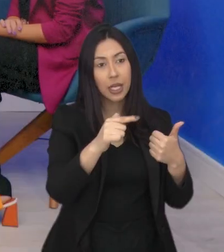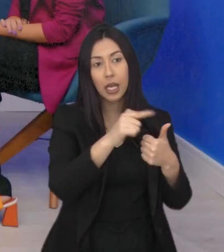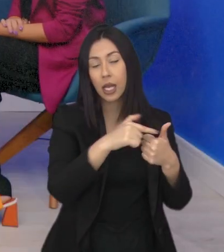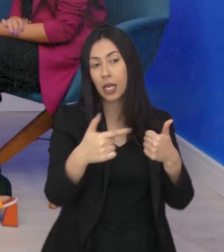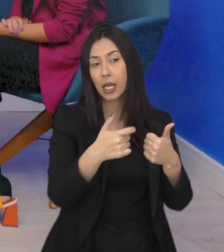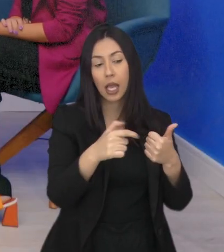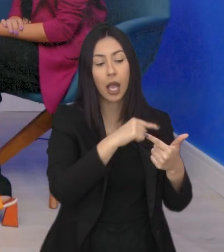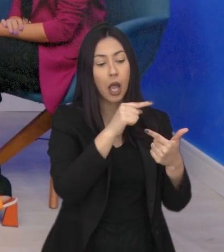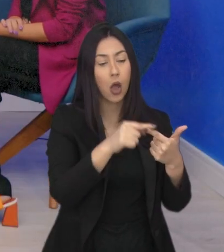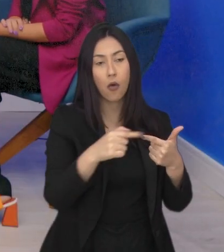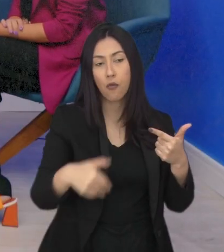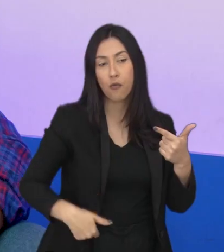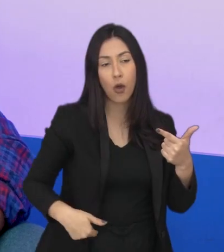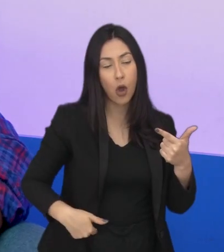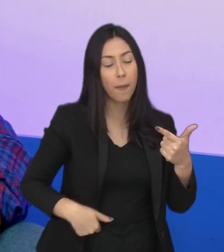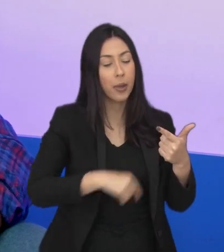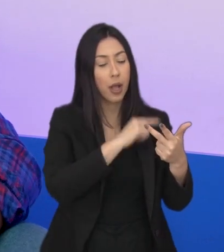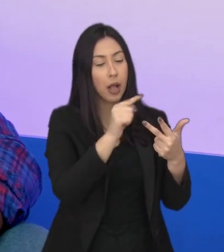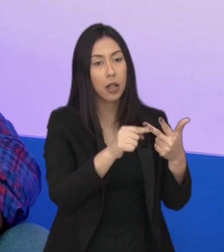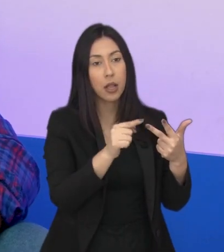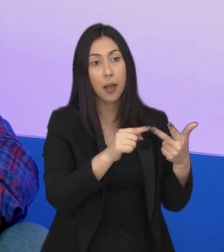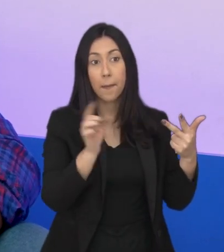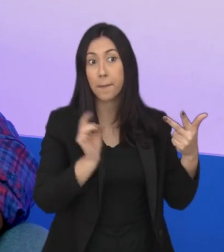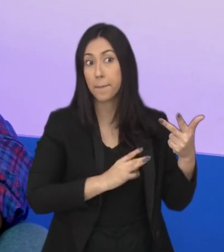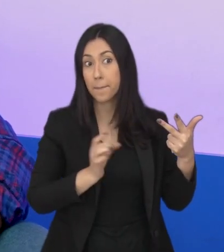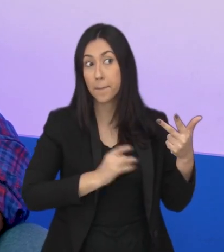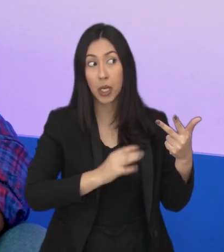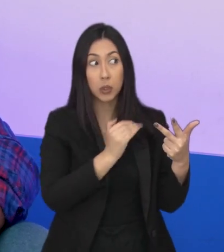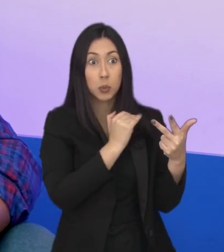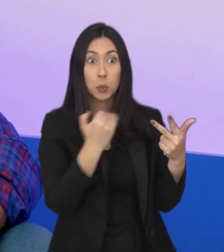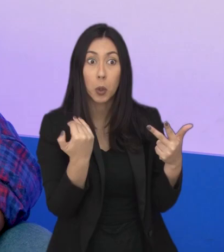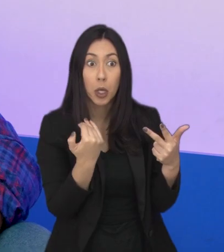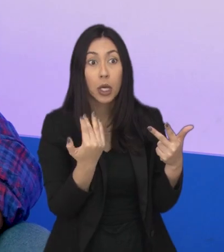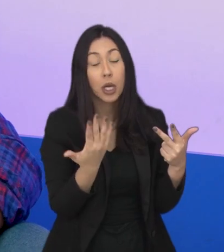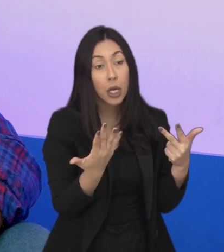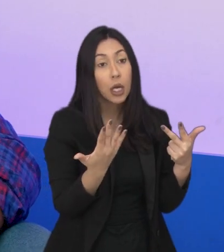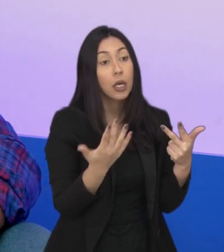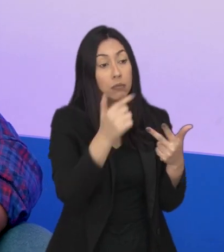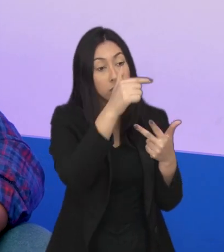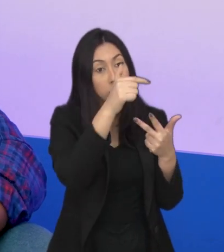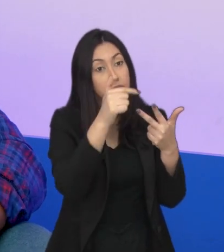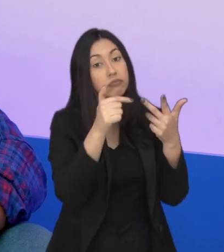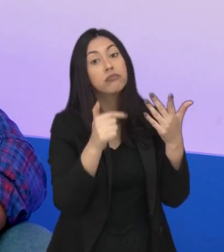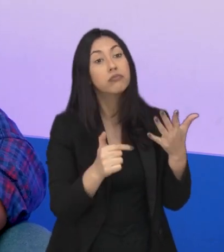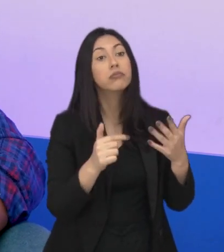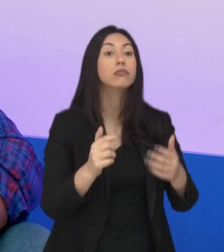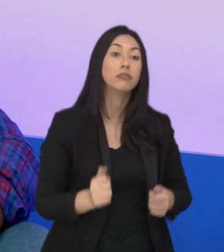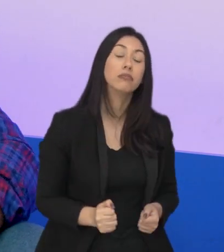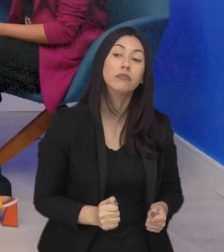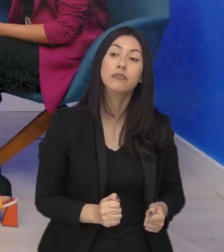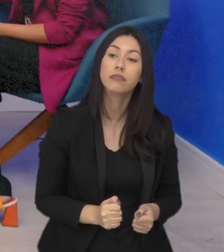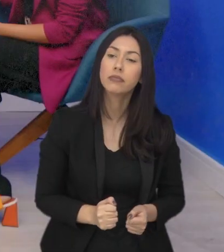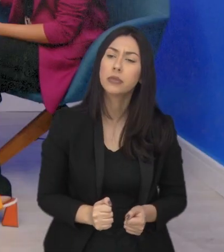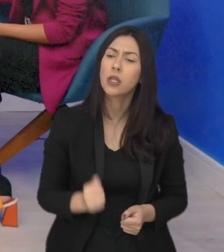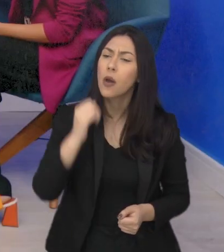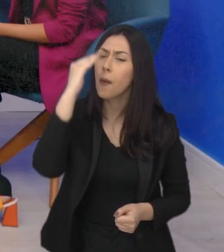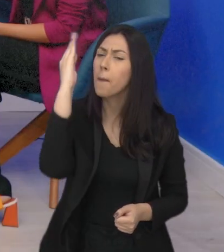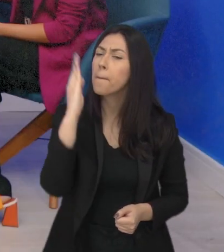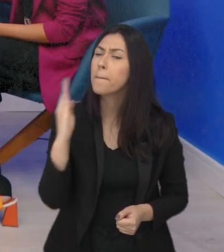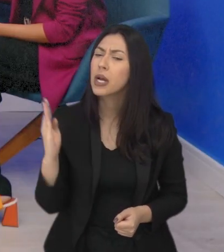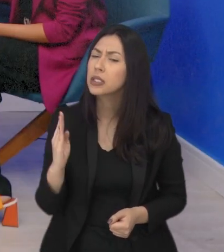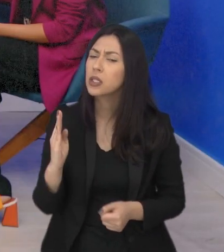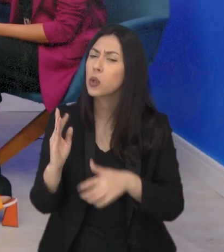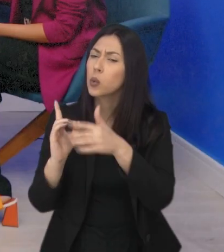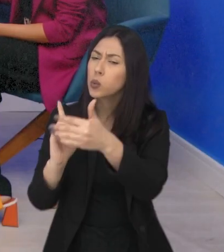guerra, a fome, né? O medo da morte, né? Então, esses tipos de situação. O Brasil é um país que